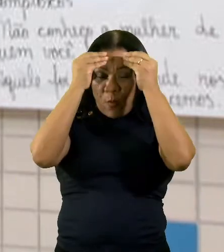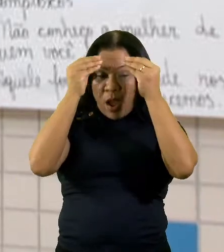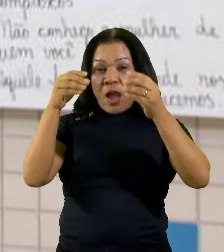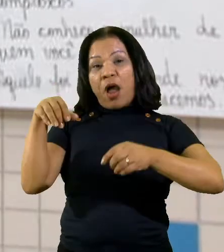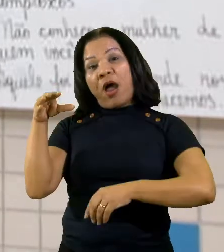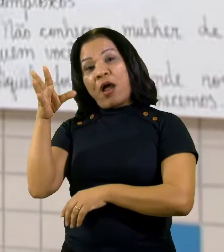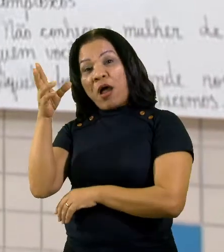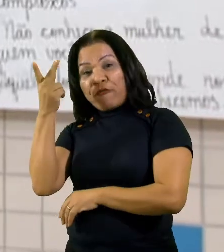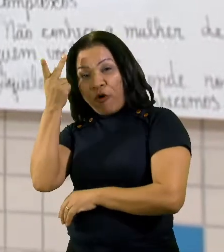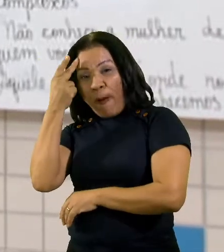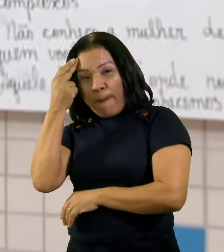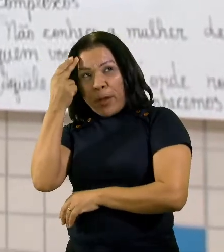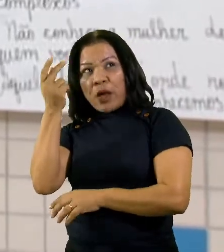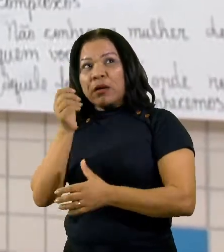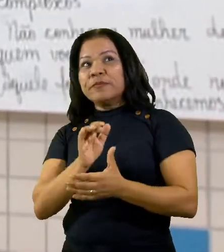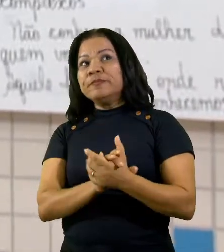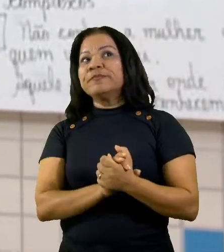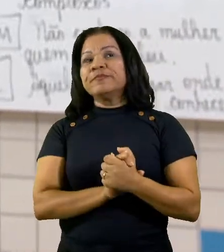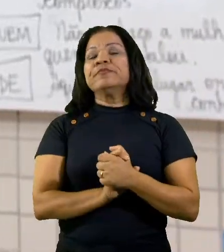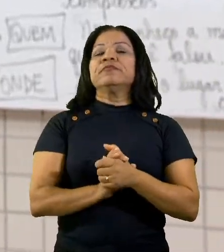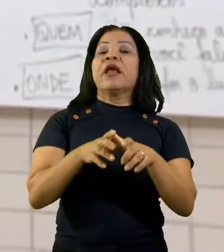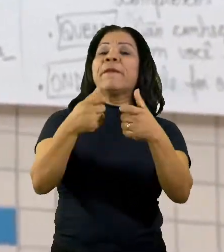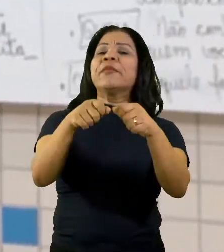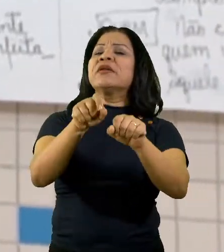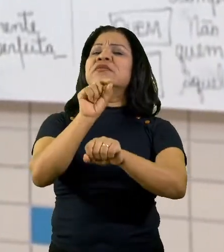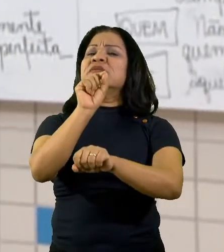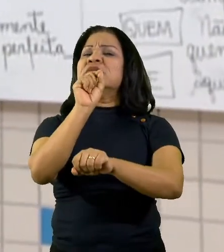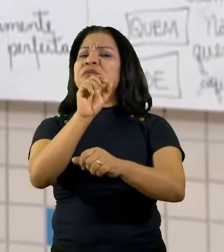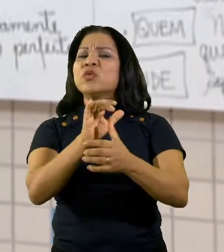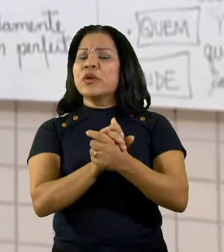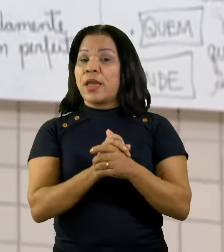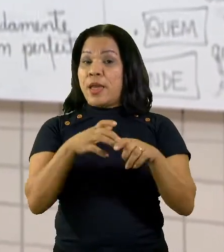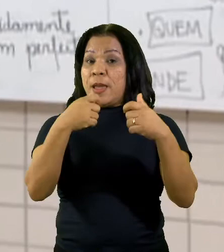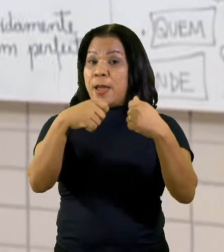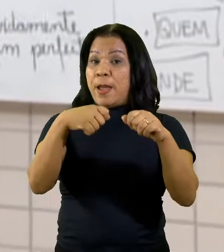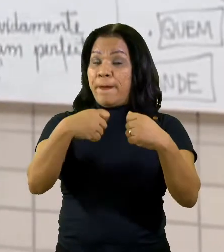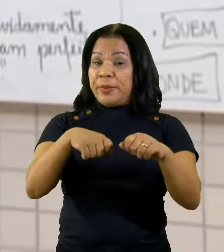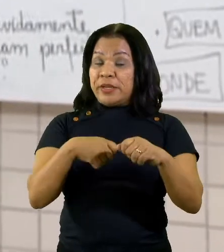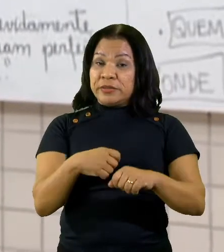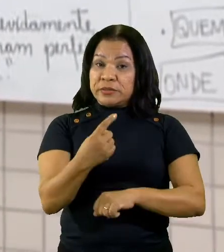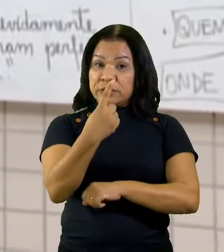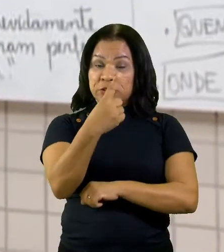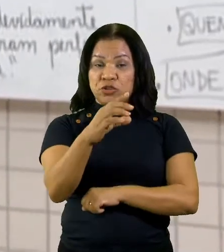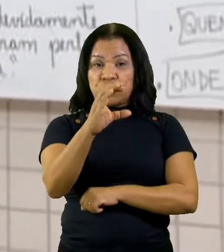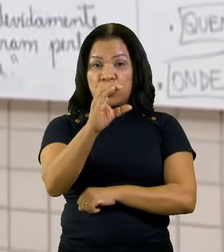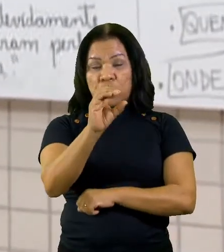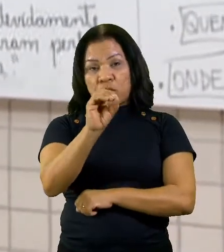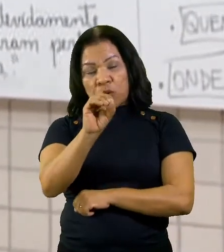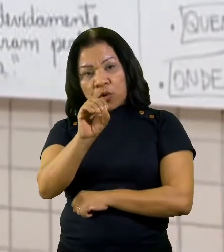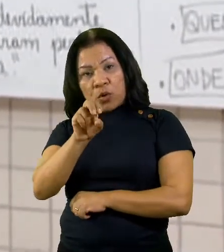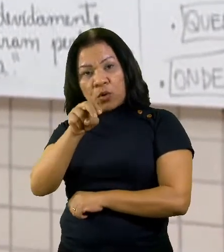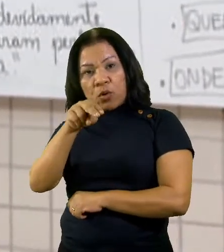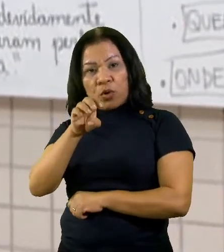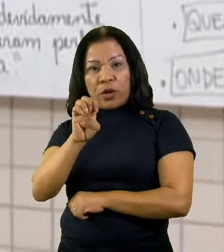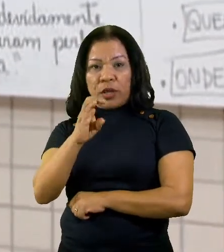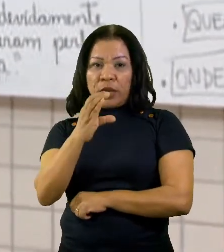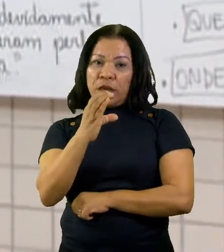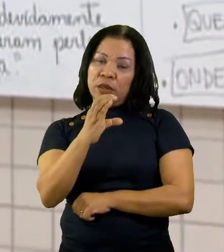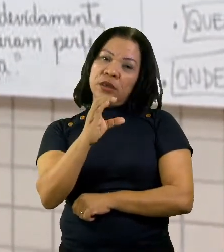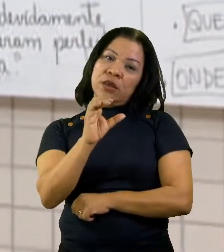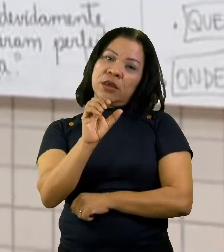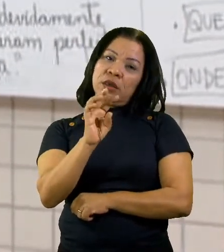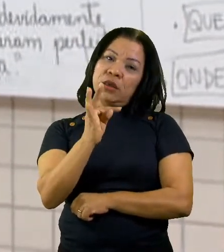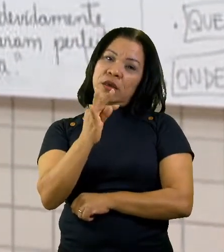normalmente, nós vamos utilizar um conectivo para unir essa oração e para a linguagem fluir, ser mais